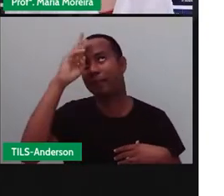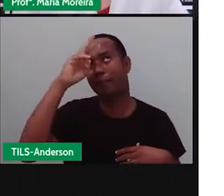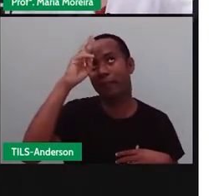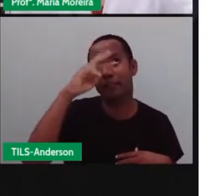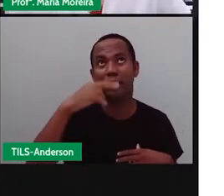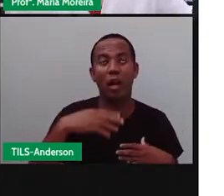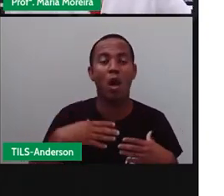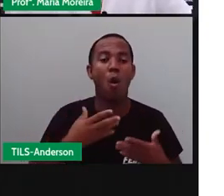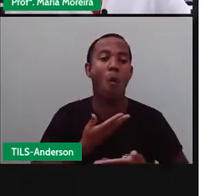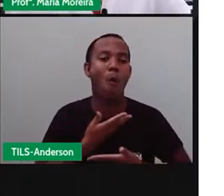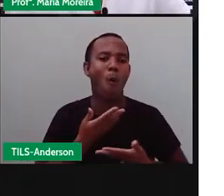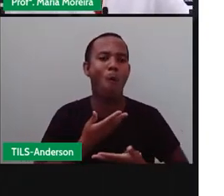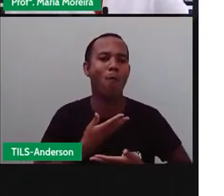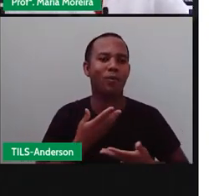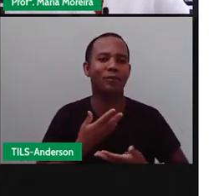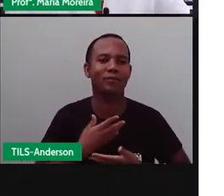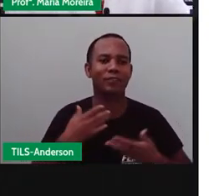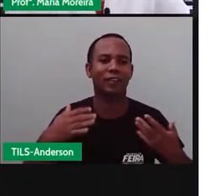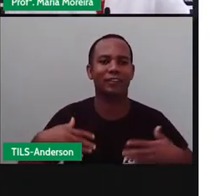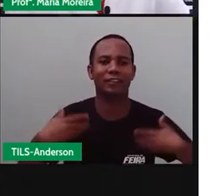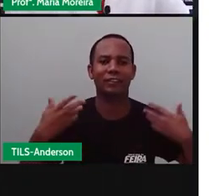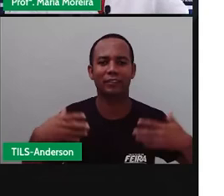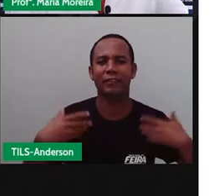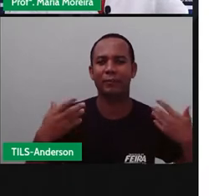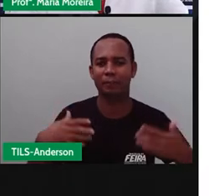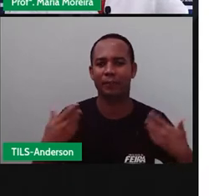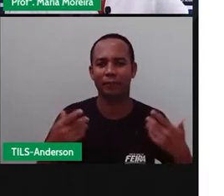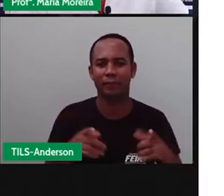ritmo da música, certo?